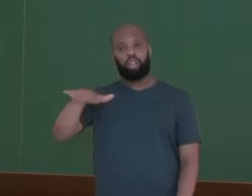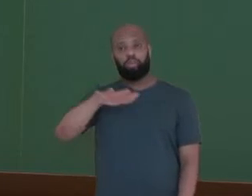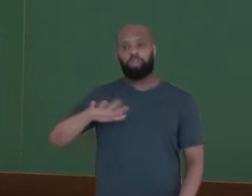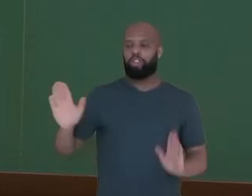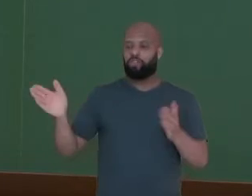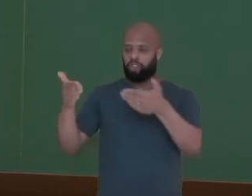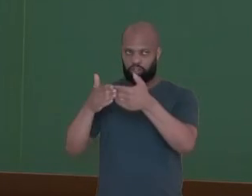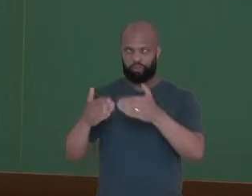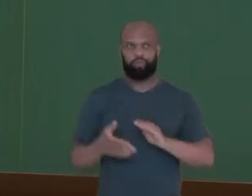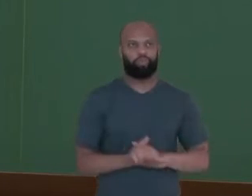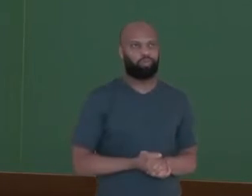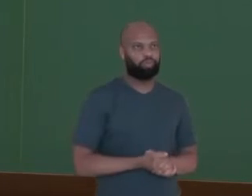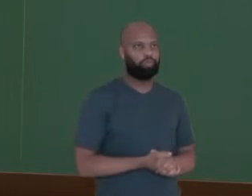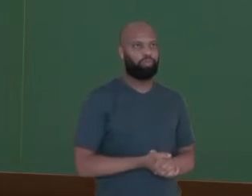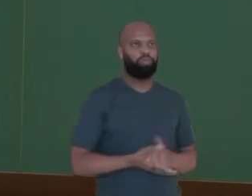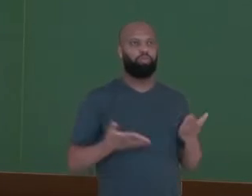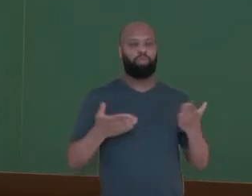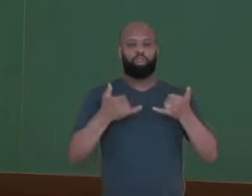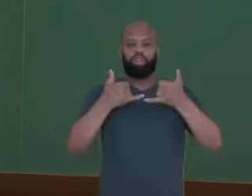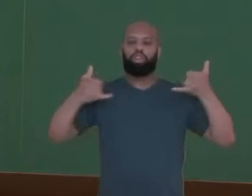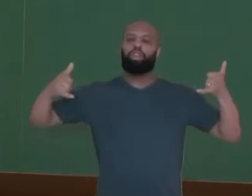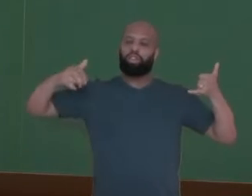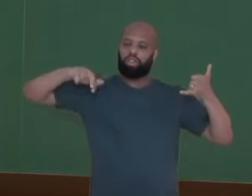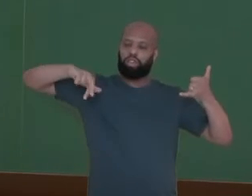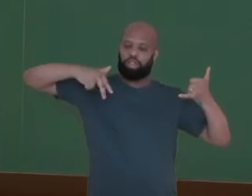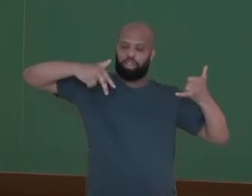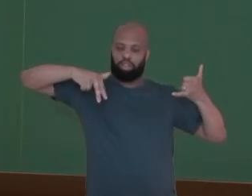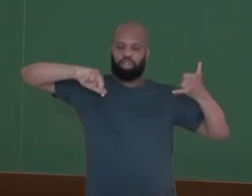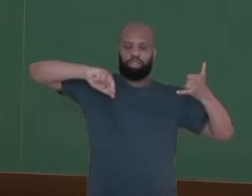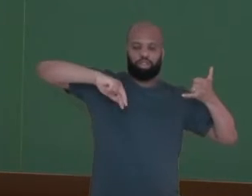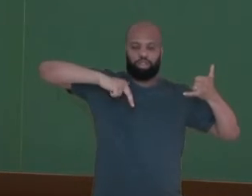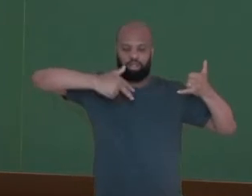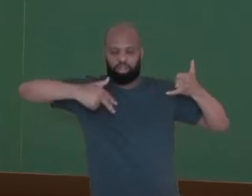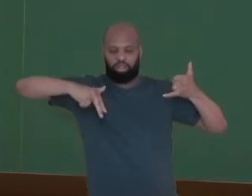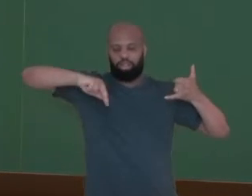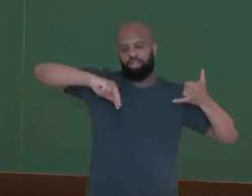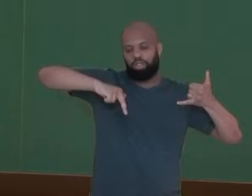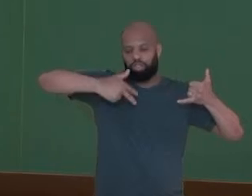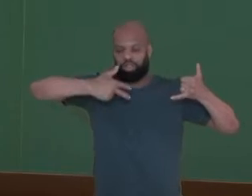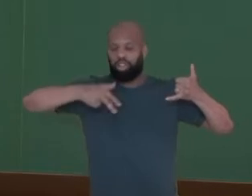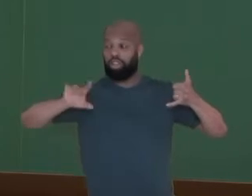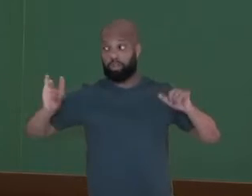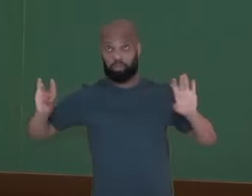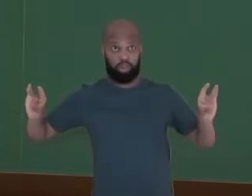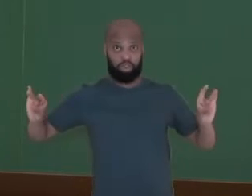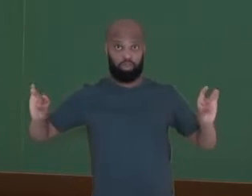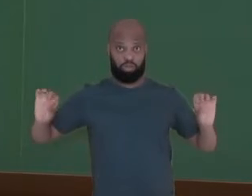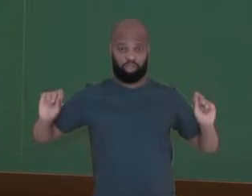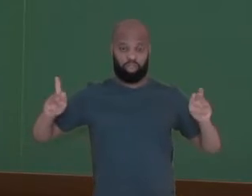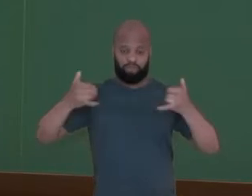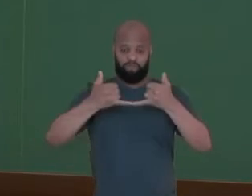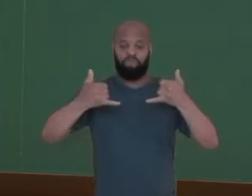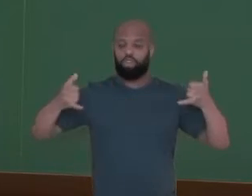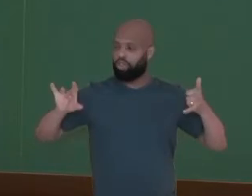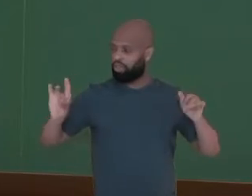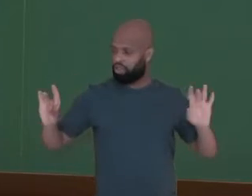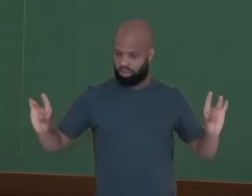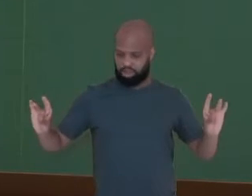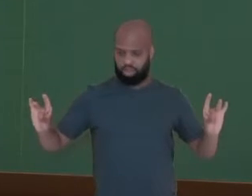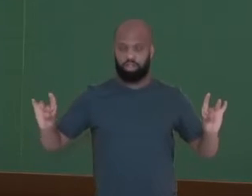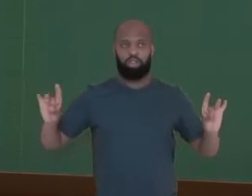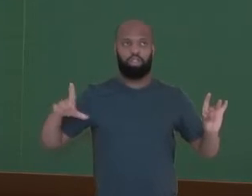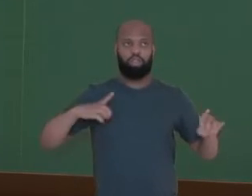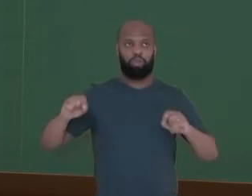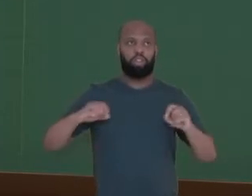fechado. Já o slackline, É uma fita que também fica presa em um local a outro. E se